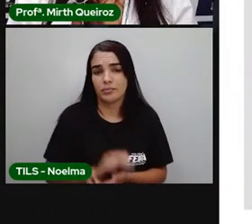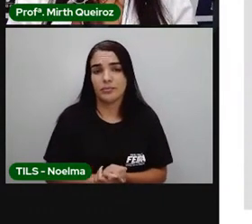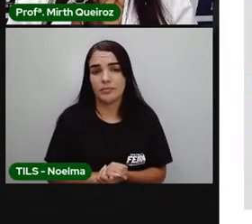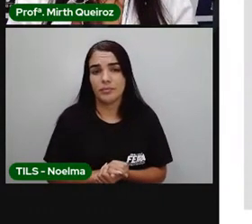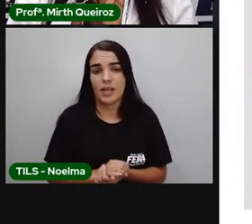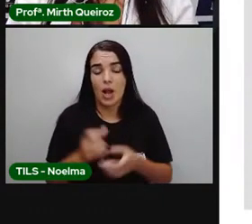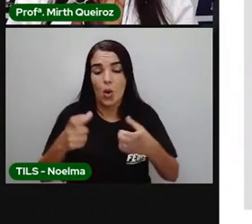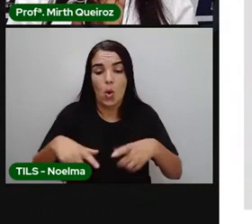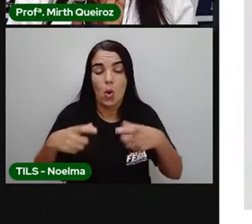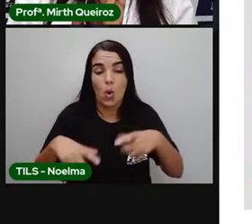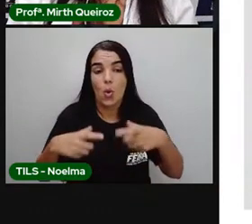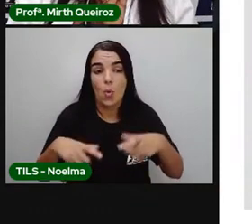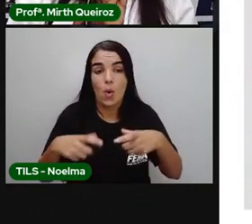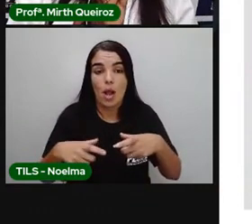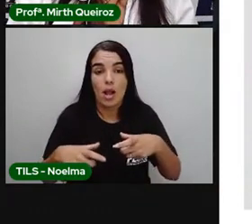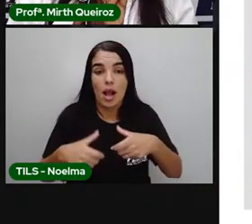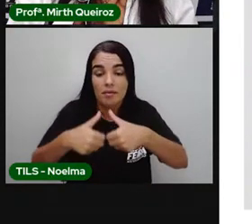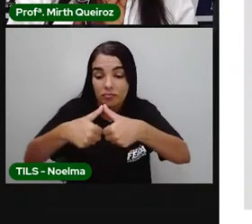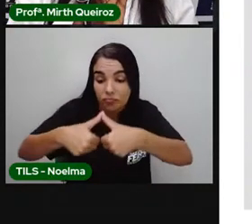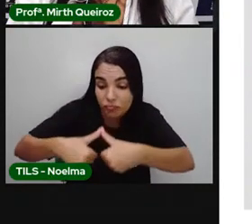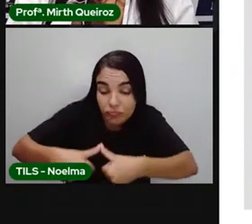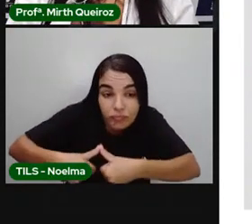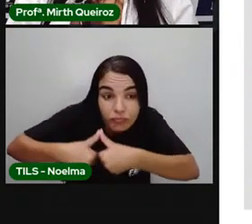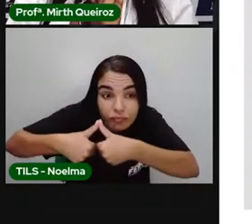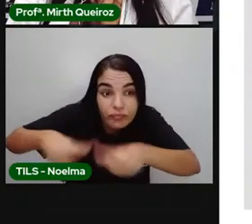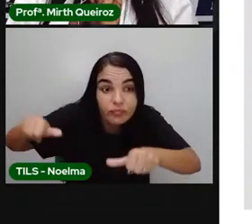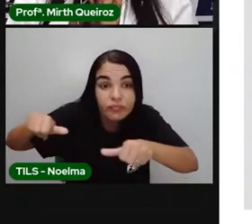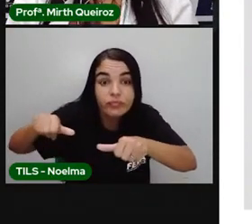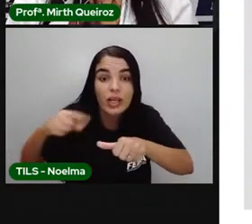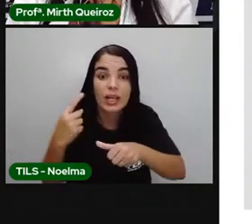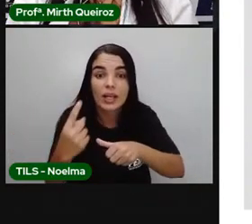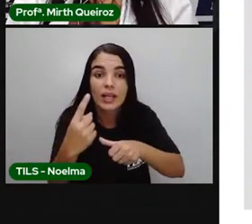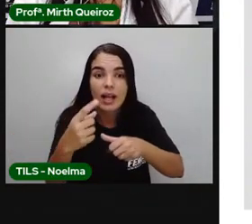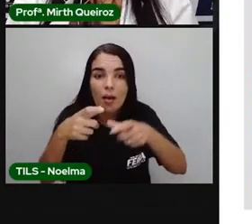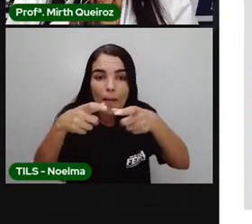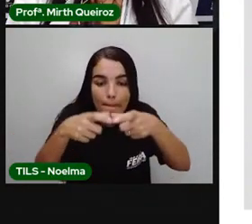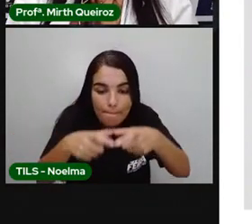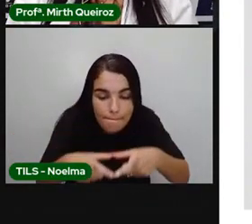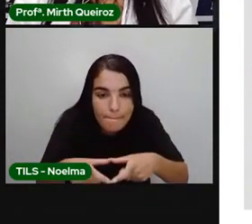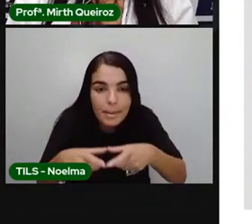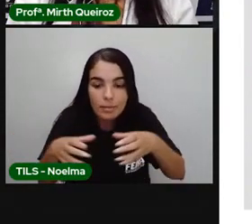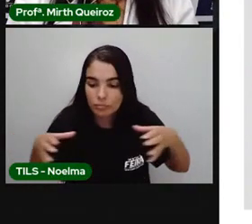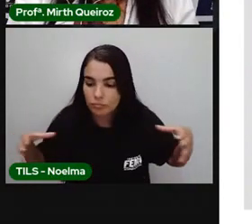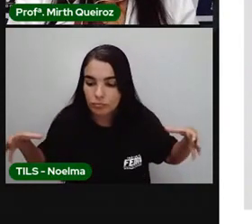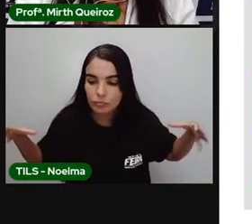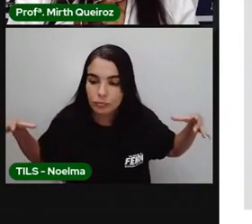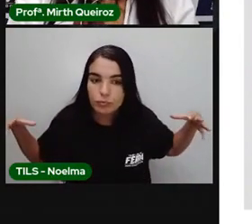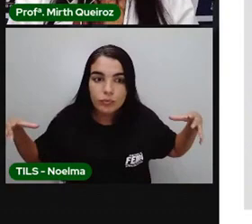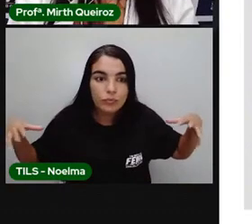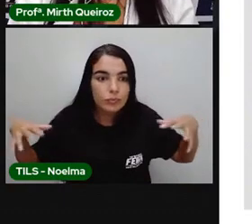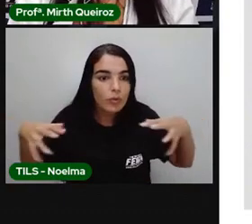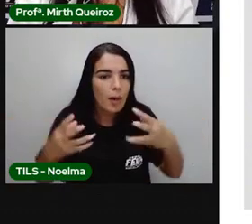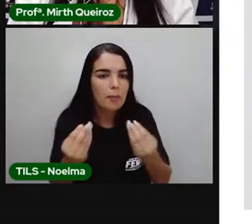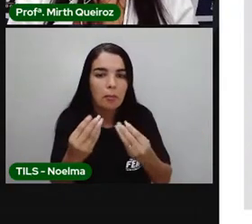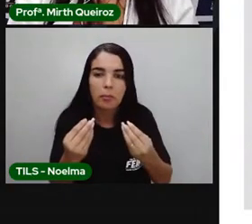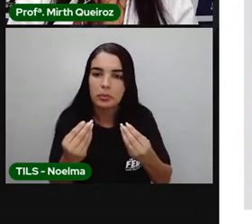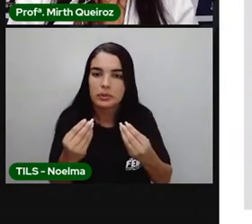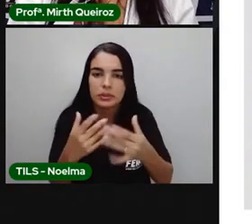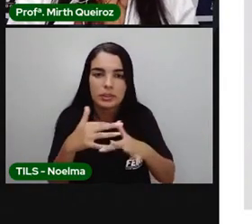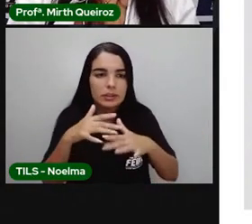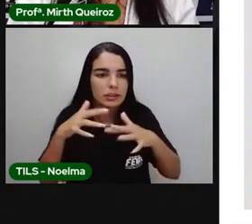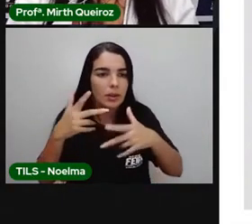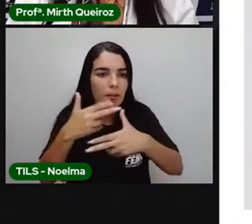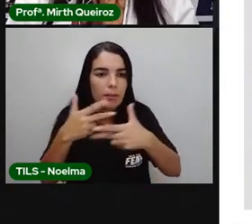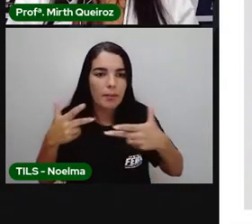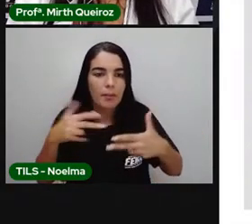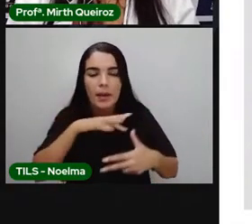lugar físico onde vivem os organismos. Em um mesmo habitat pode conviver várias espécies diferentes, igual